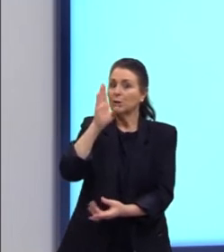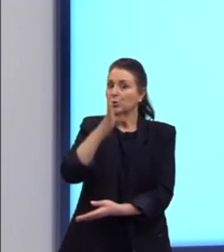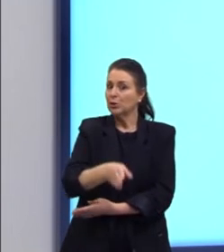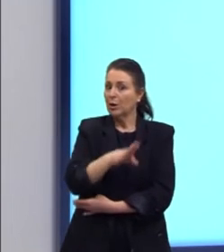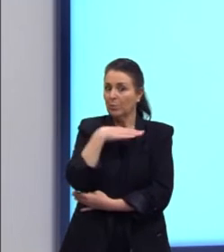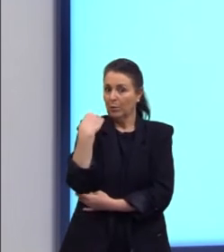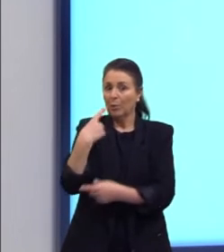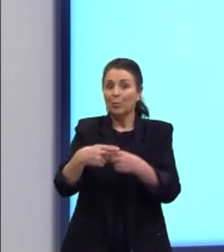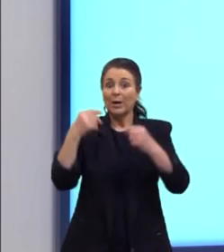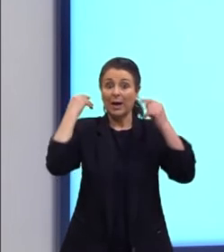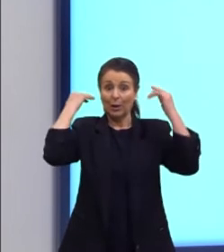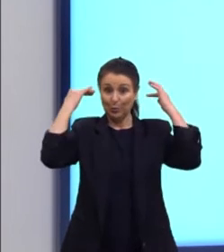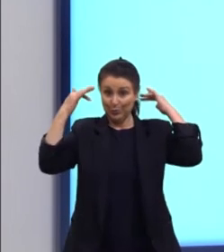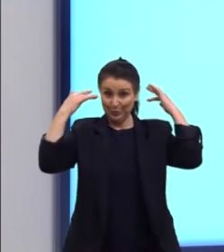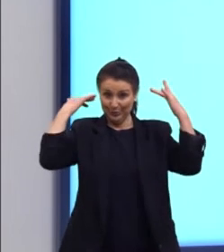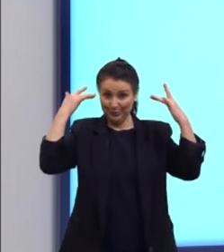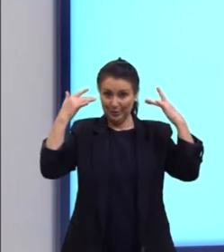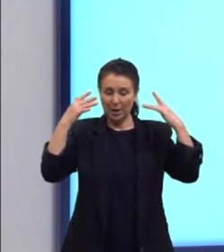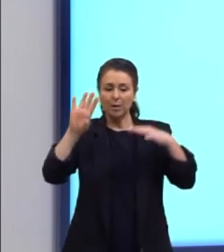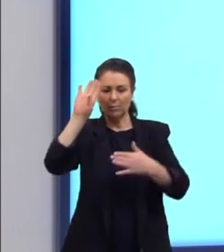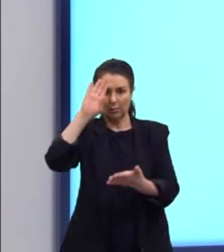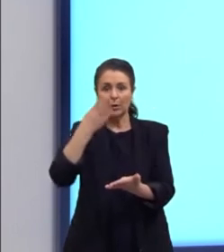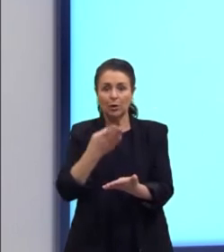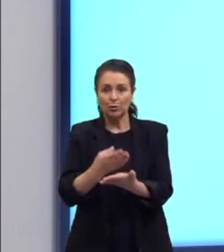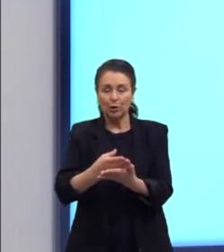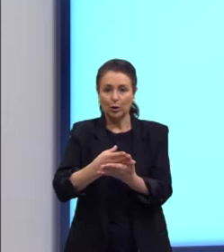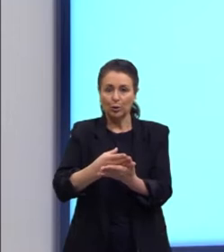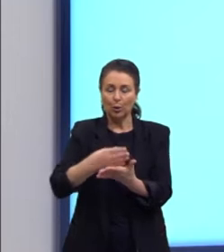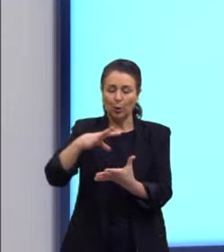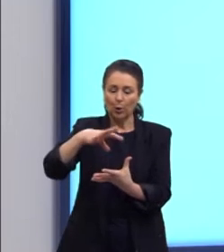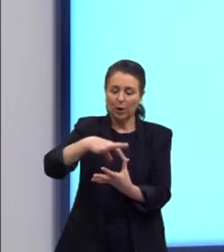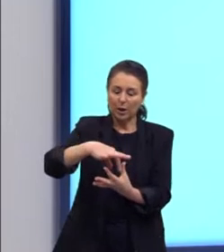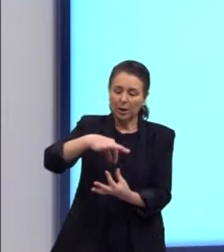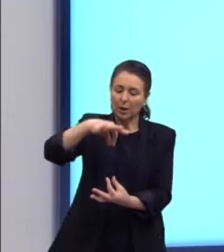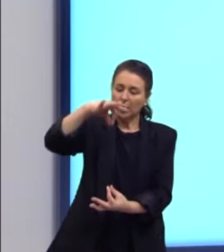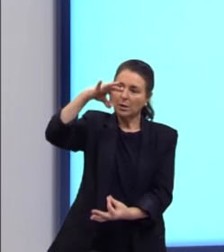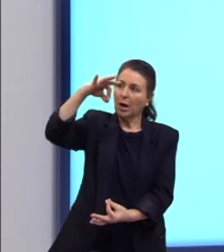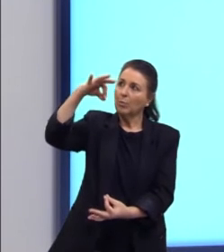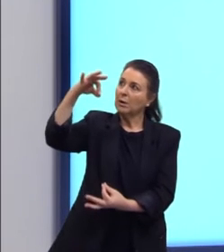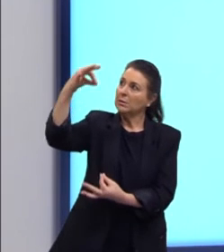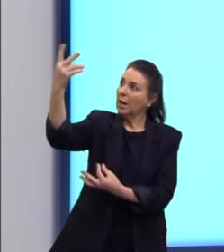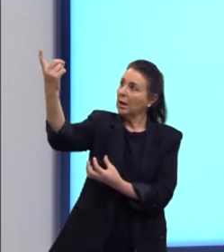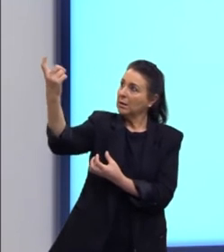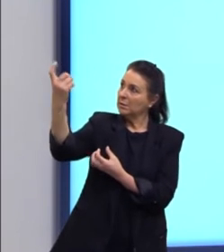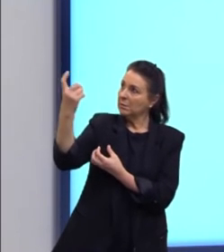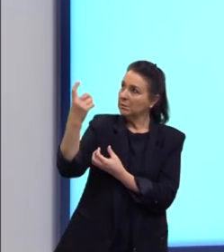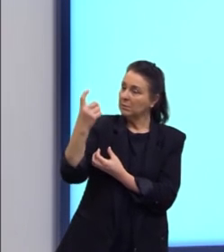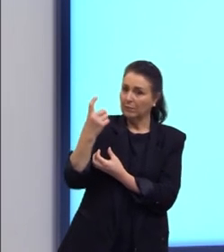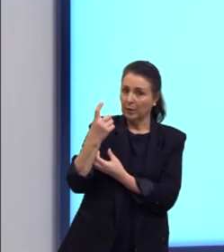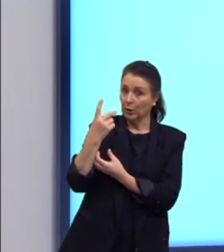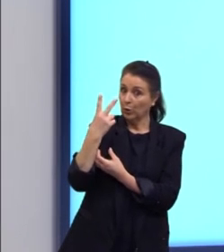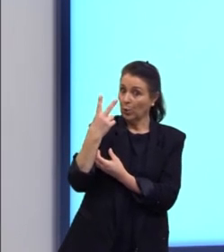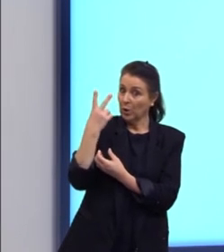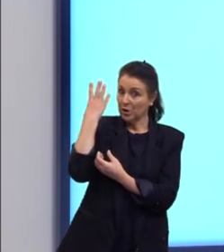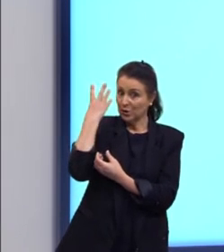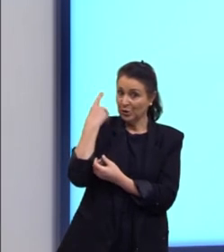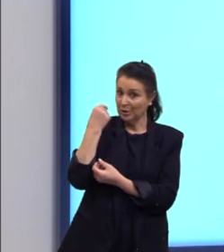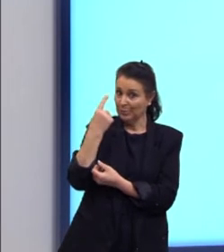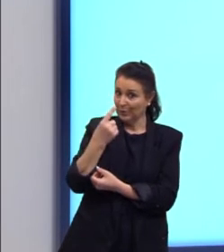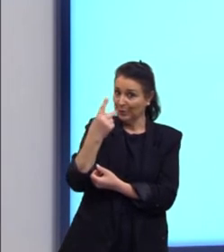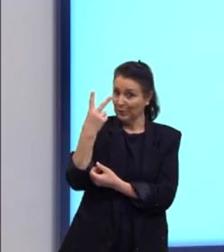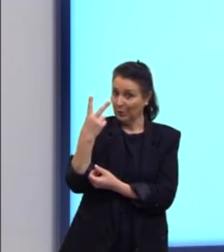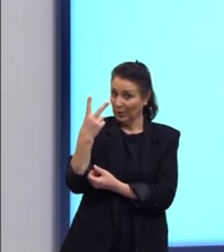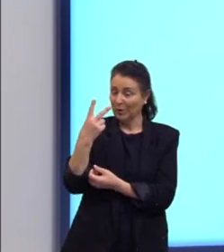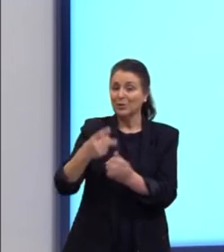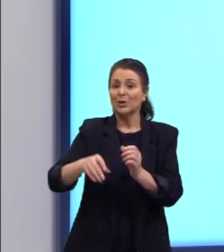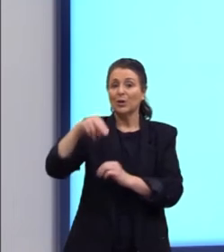porque os mexicanos acreditam que as almas desses vão vir visitá-los nesses dois dias. É uma festa para